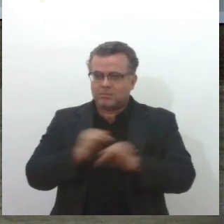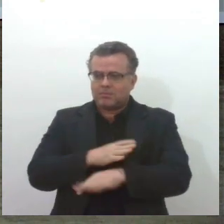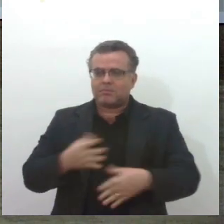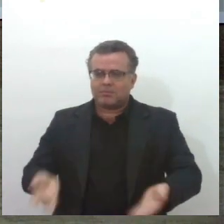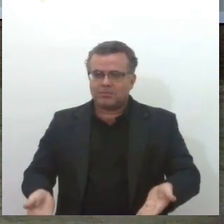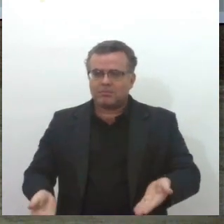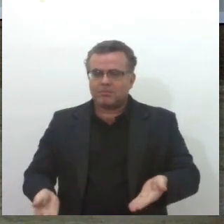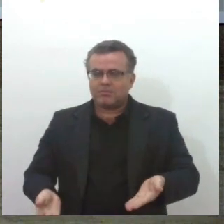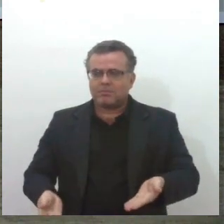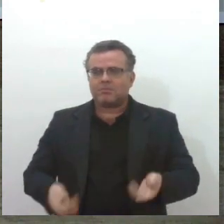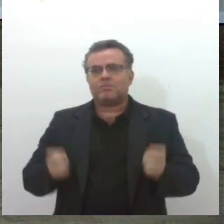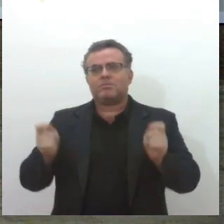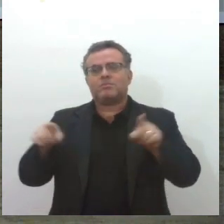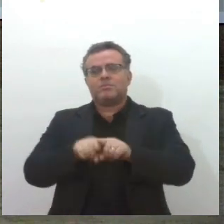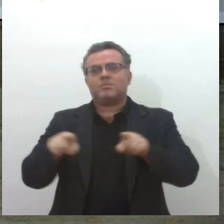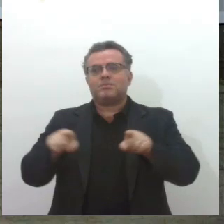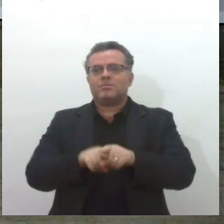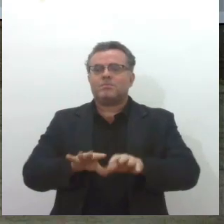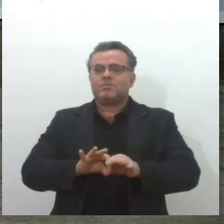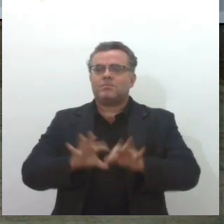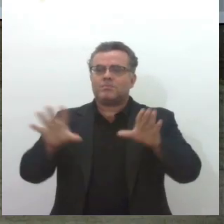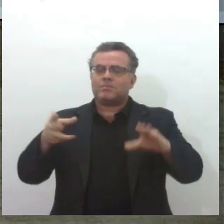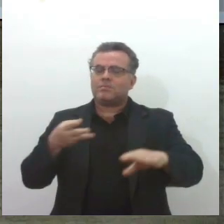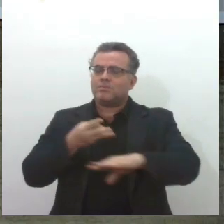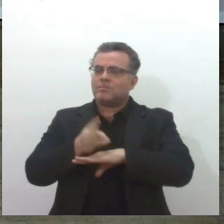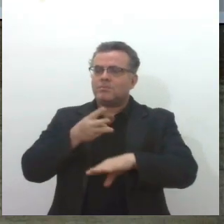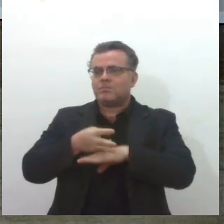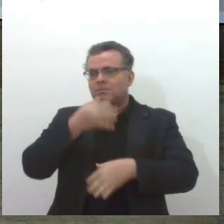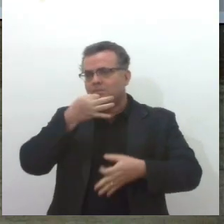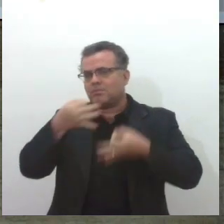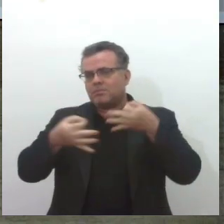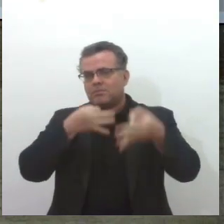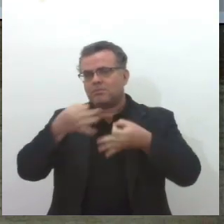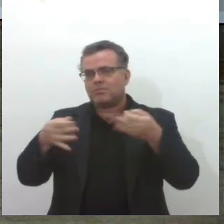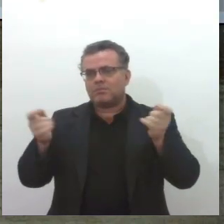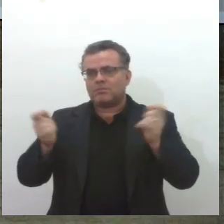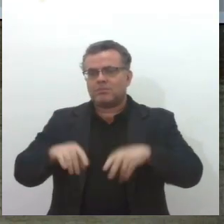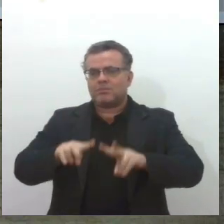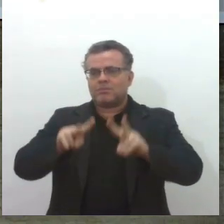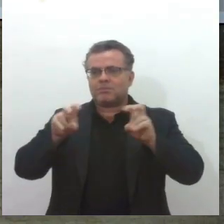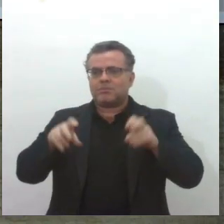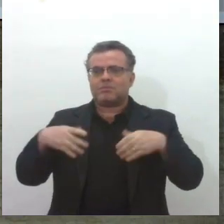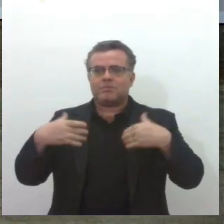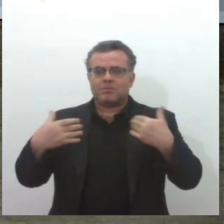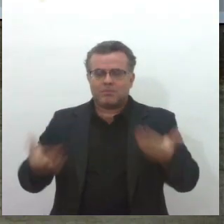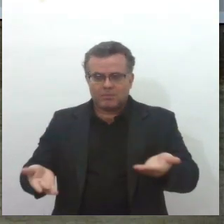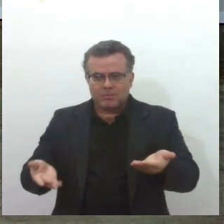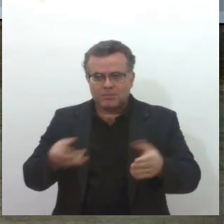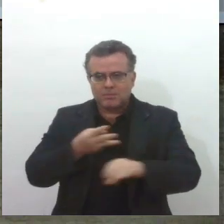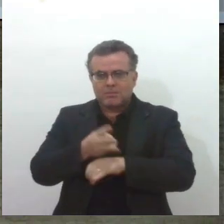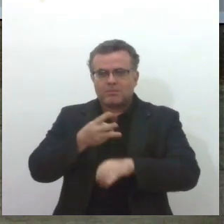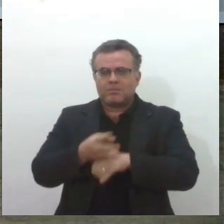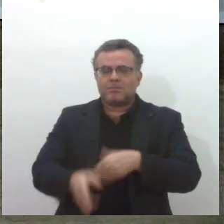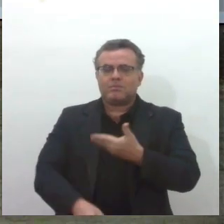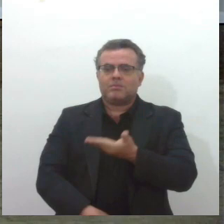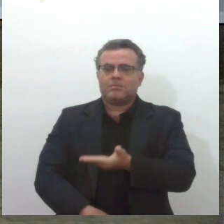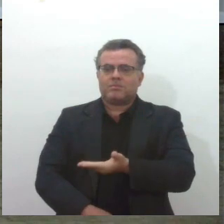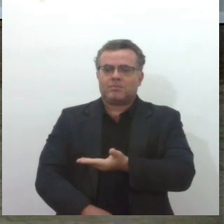Também fique à vontade para mandar dicas e sugestões de pautas para o nosso WhatsApp através do número 79